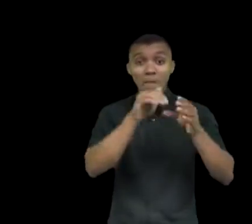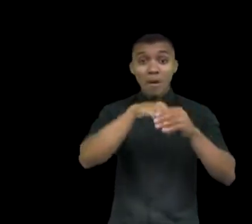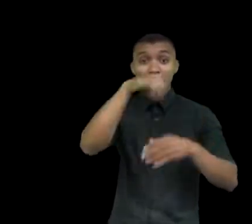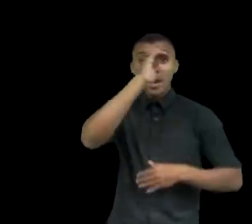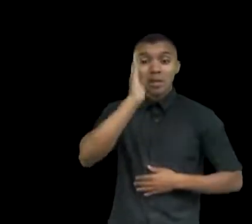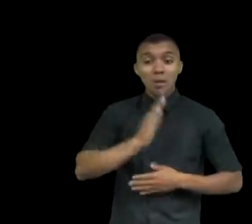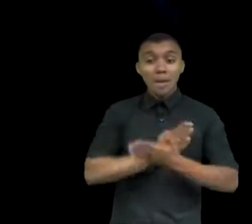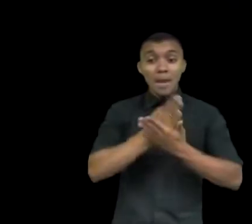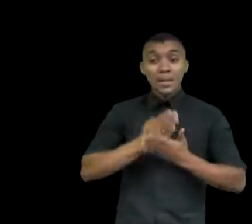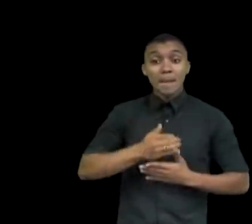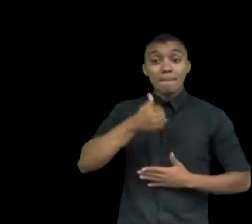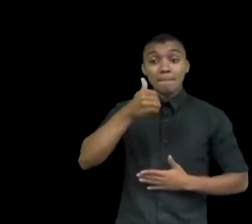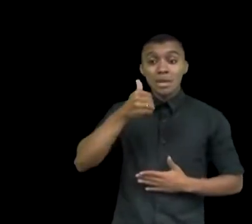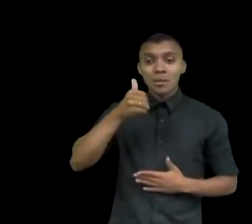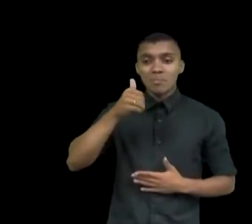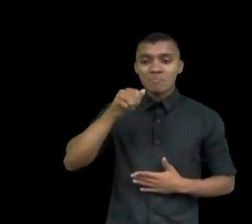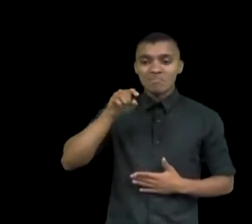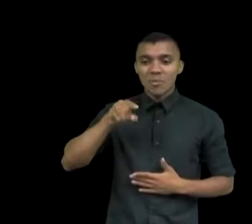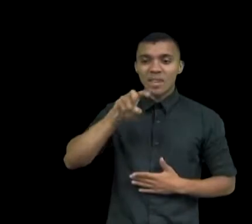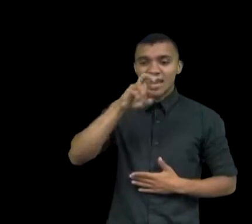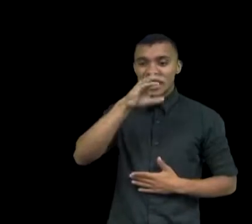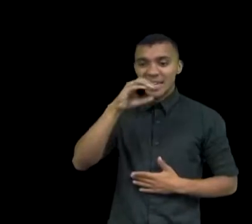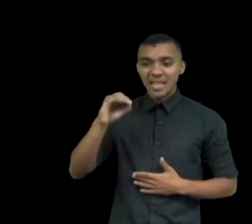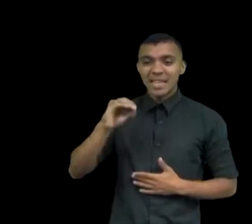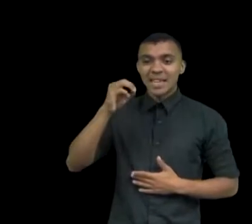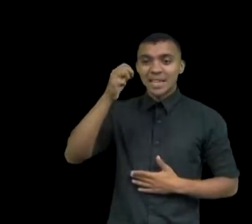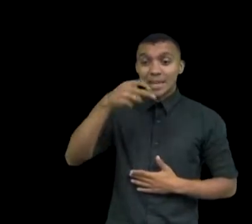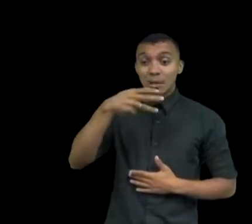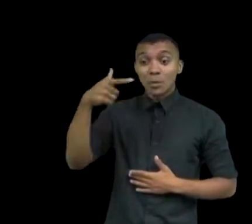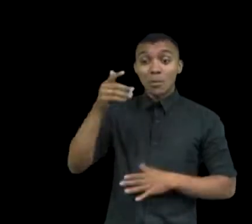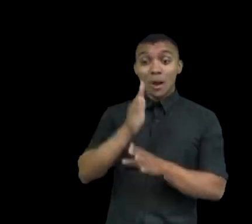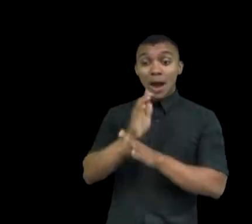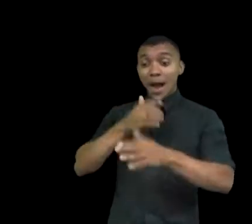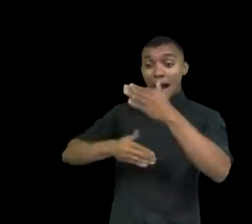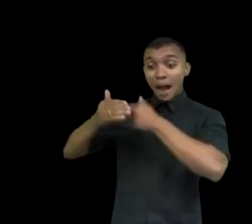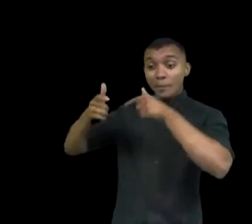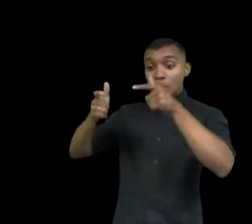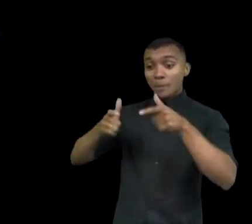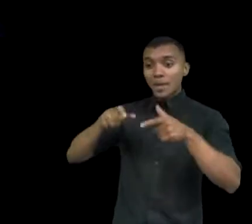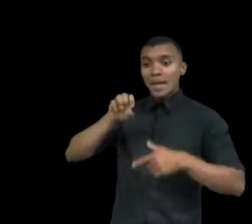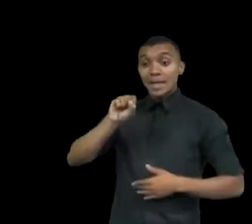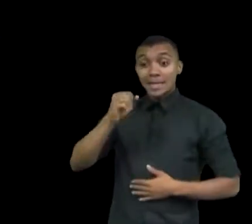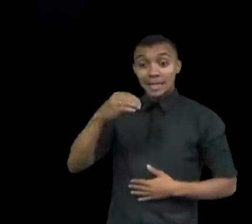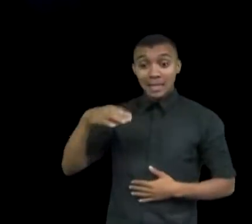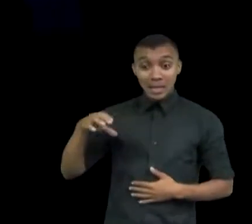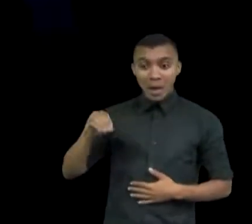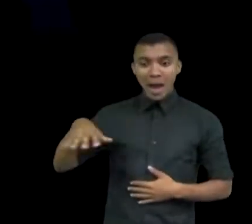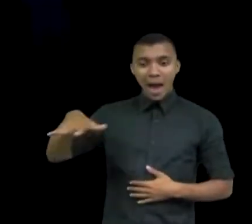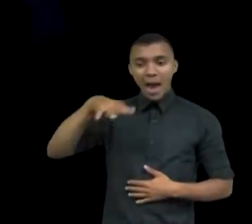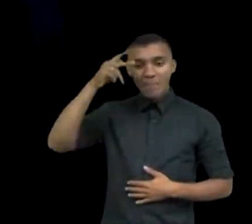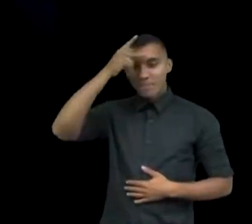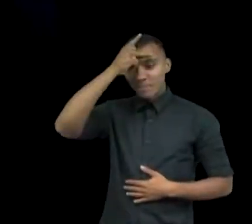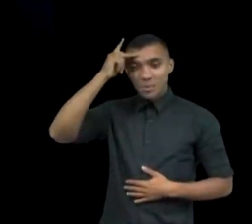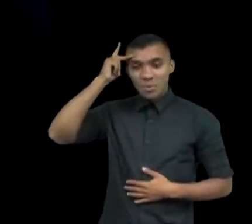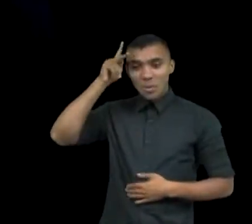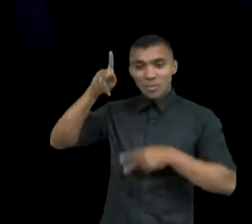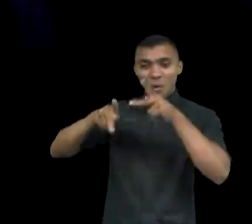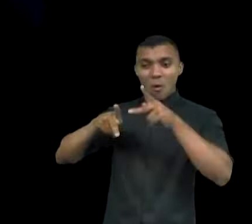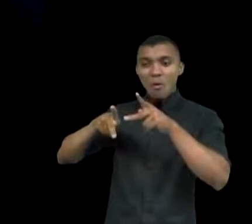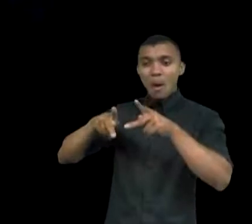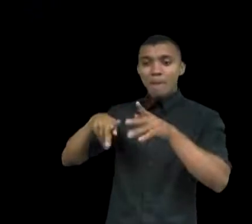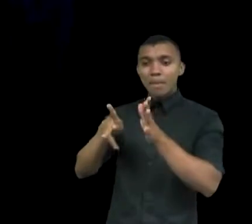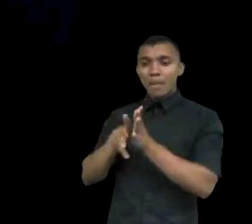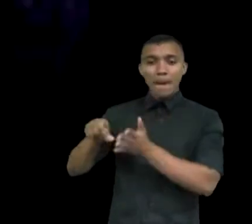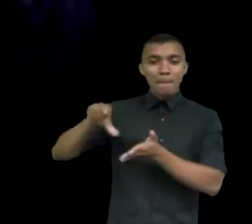1532, quando os moradores da Vila São Vicente, a primeira fundada na colônia portuguesa, foram às